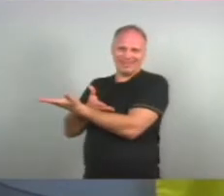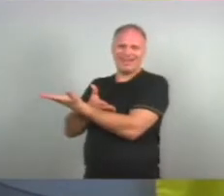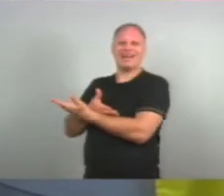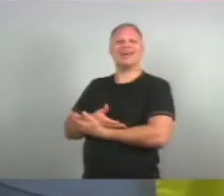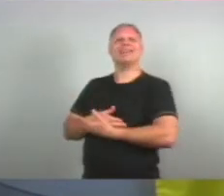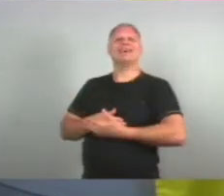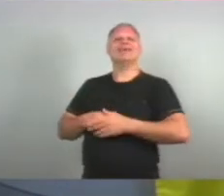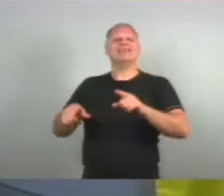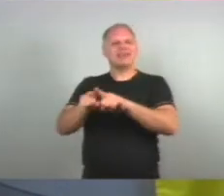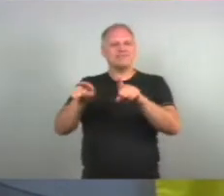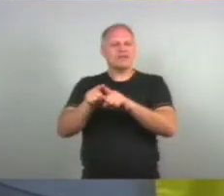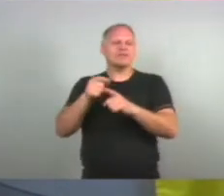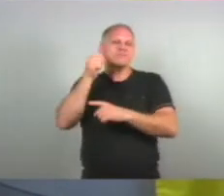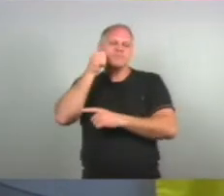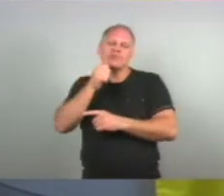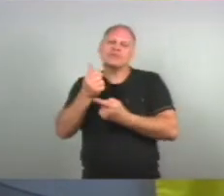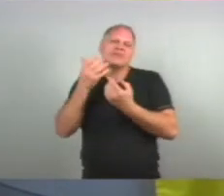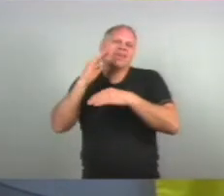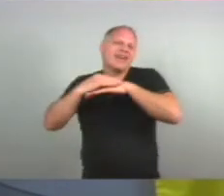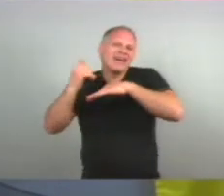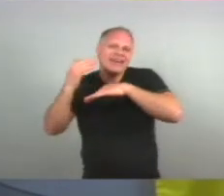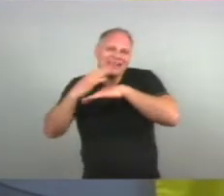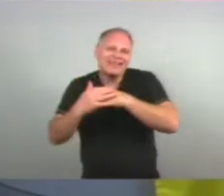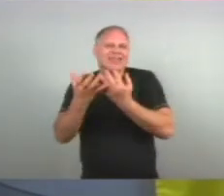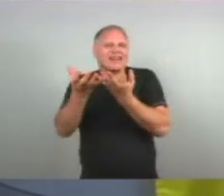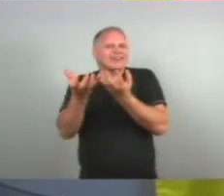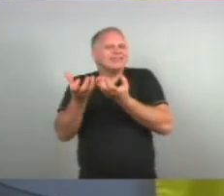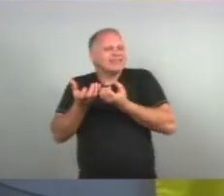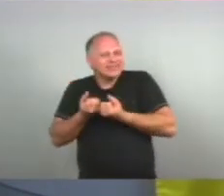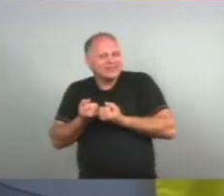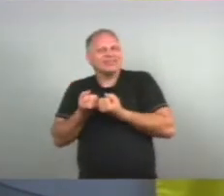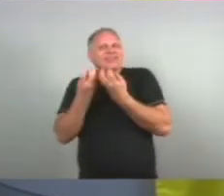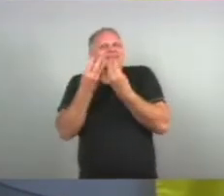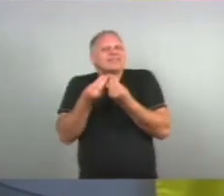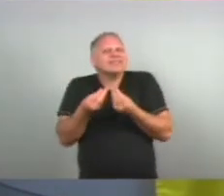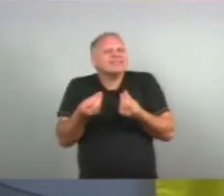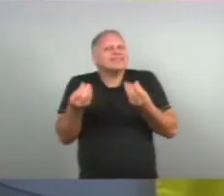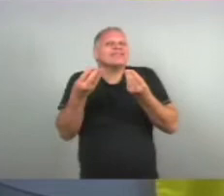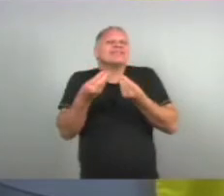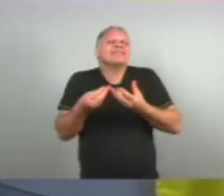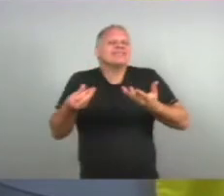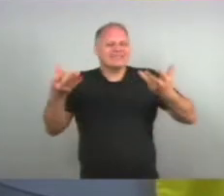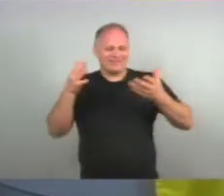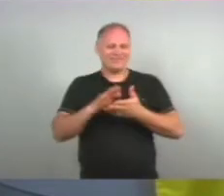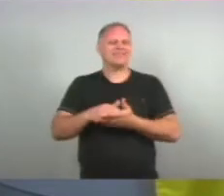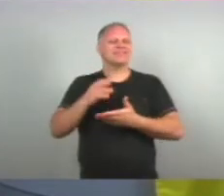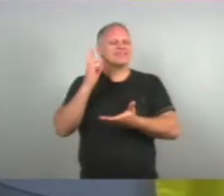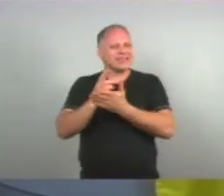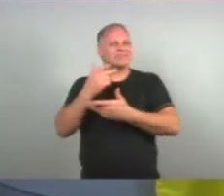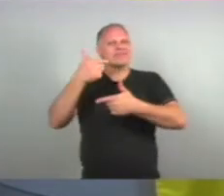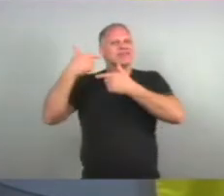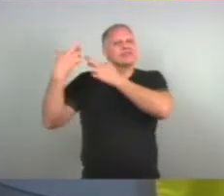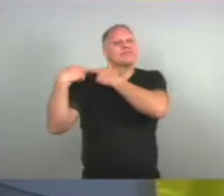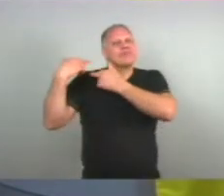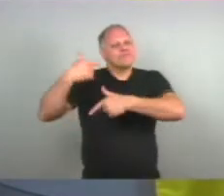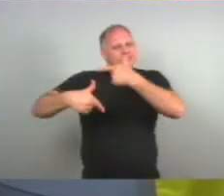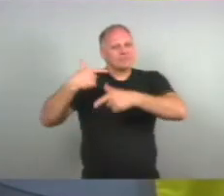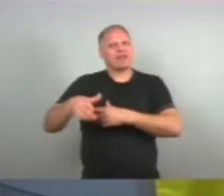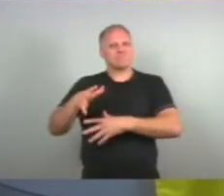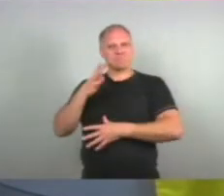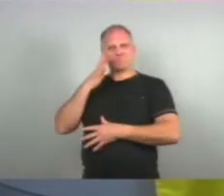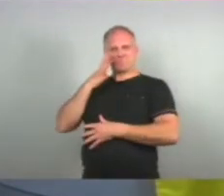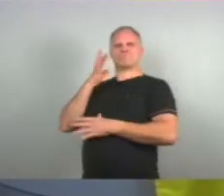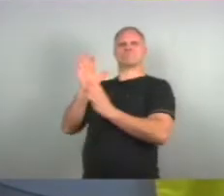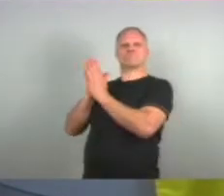olhar muito acolhedor Muito sensível Muito responsável sempre com os teus trabalhos Te admiro muito como